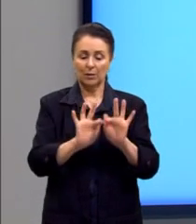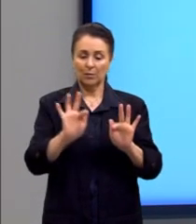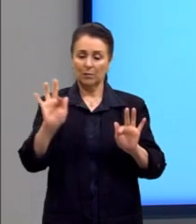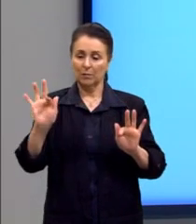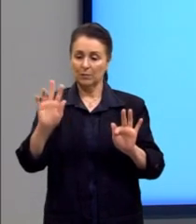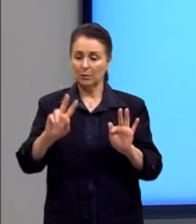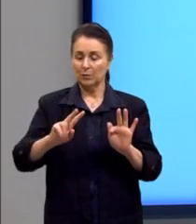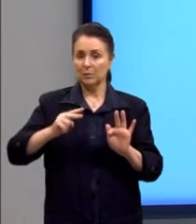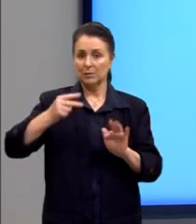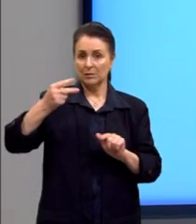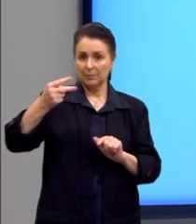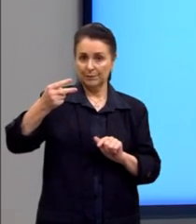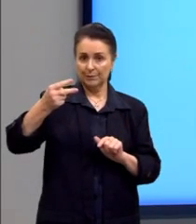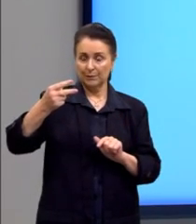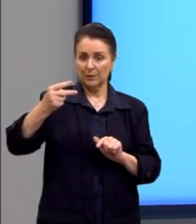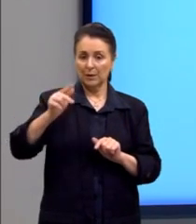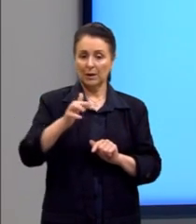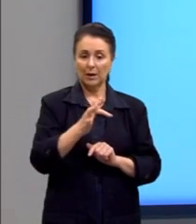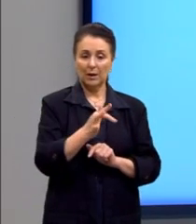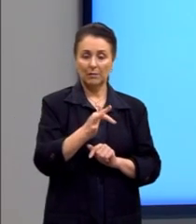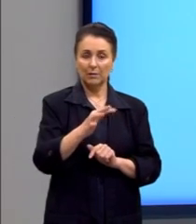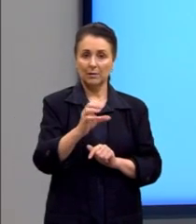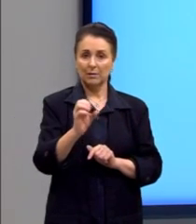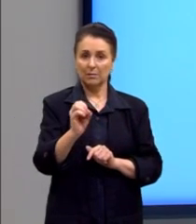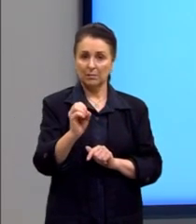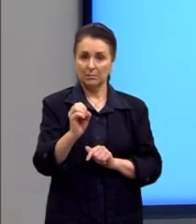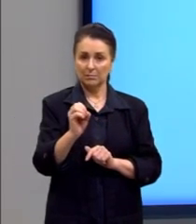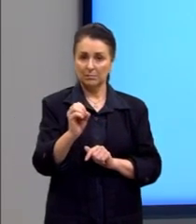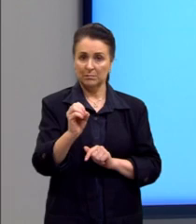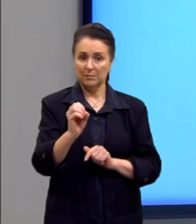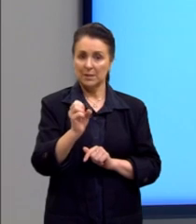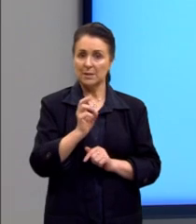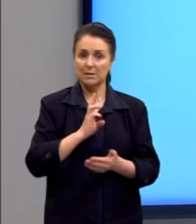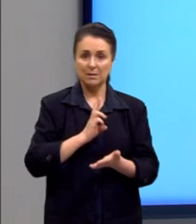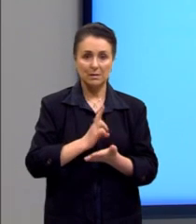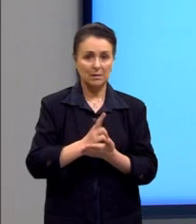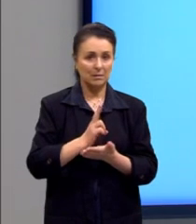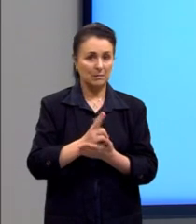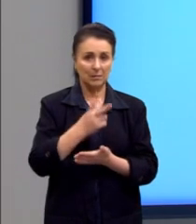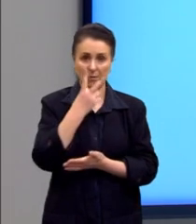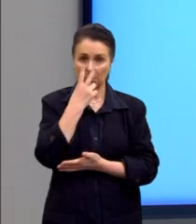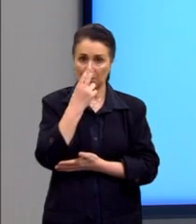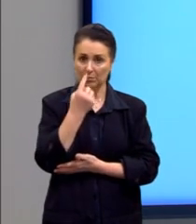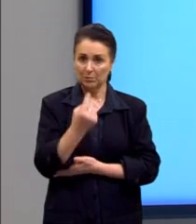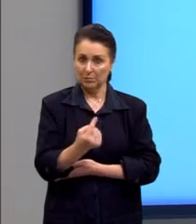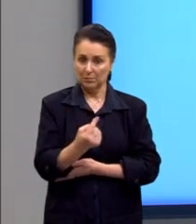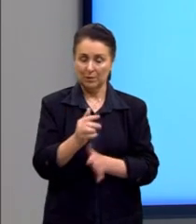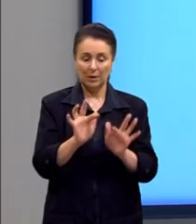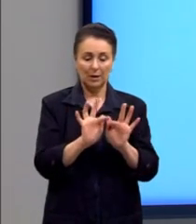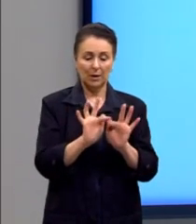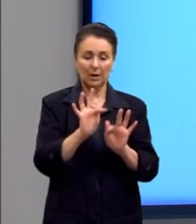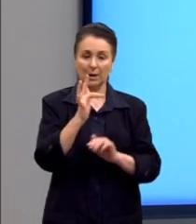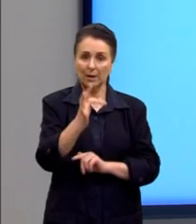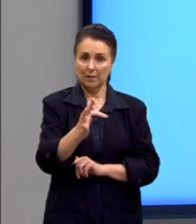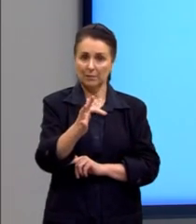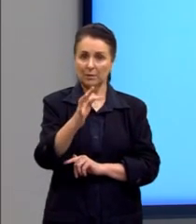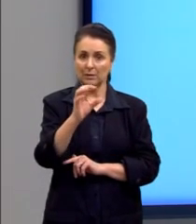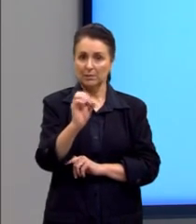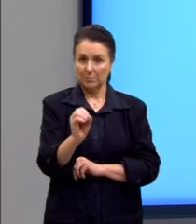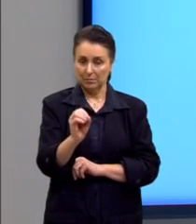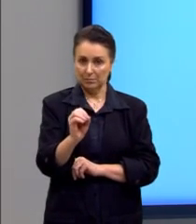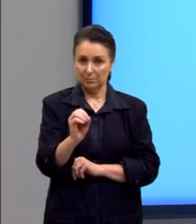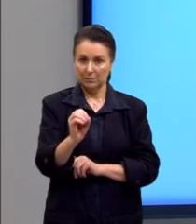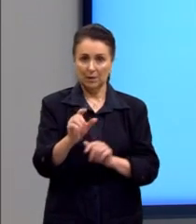exponencial, f de 0 sempre vai ser igual a 1. Então, independente de qual seja a lei de